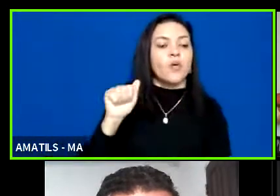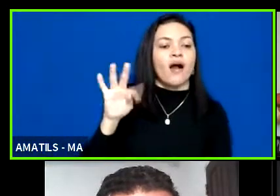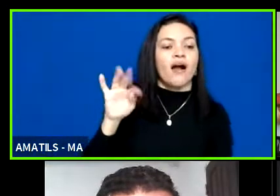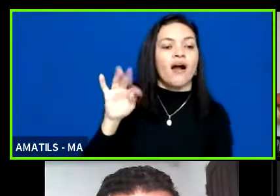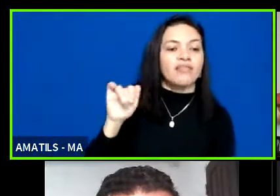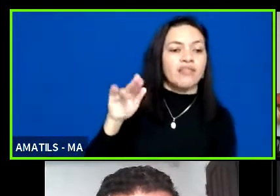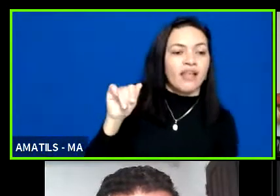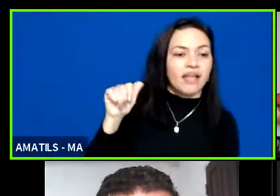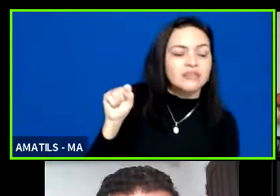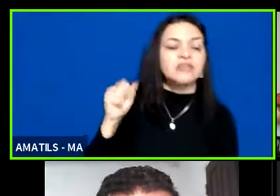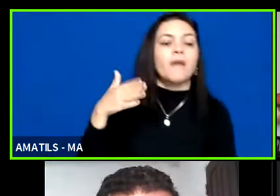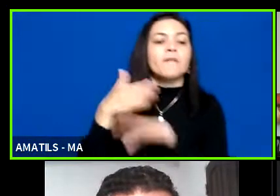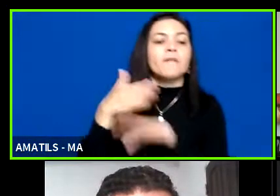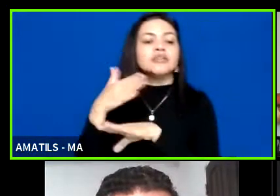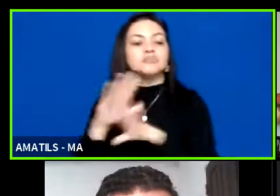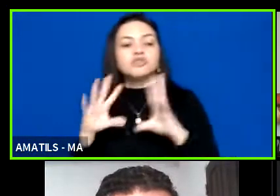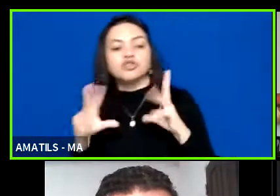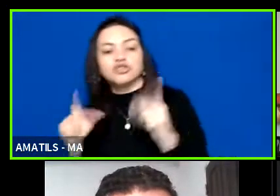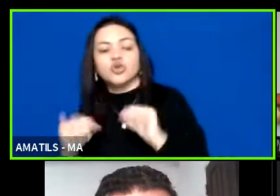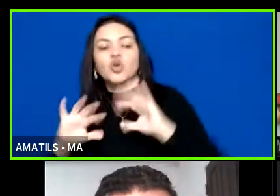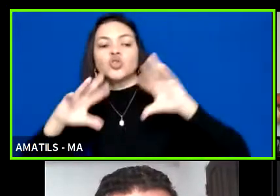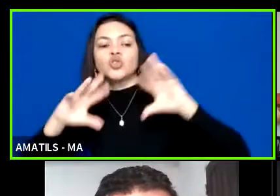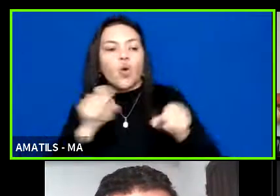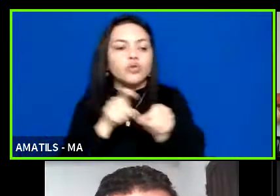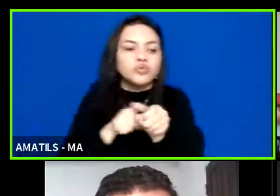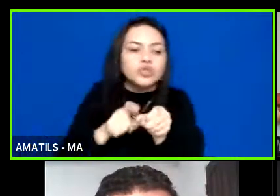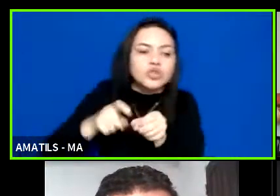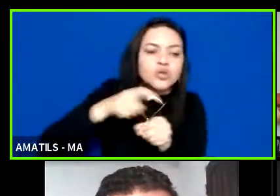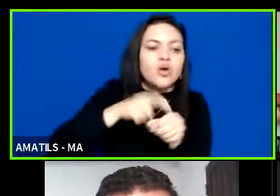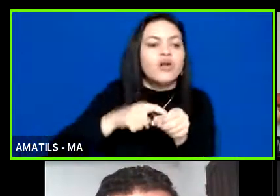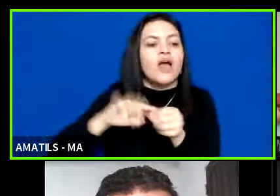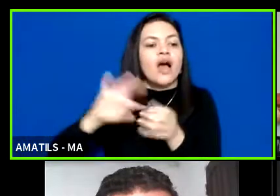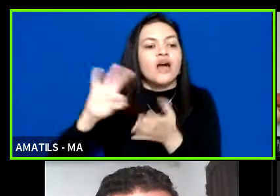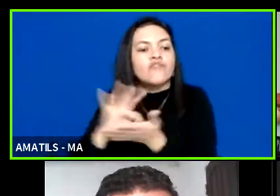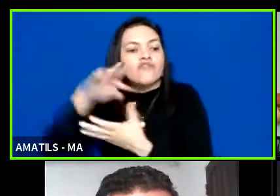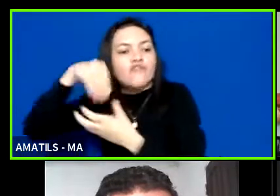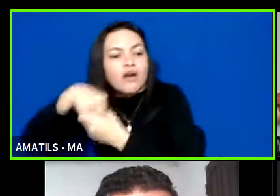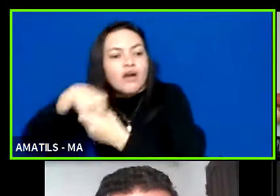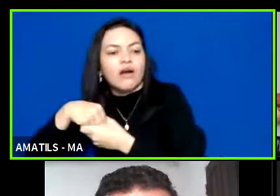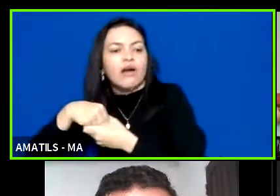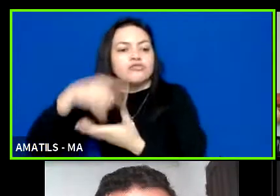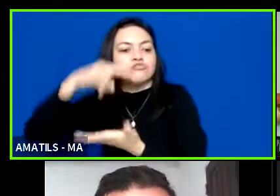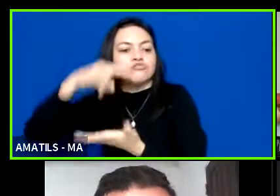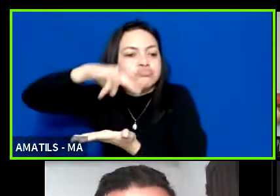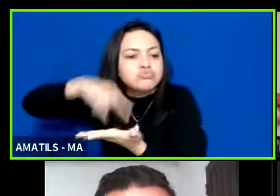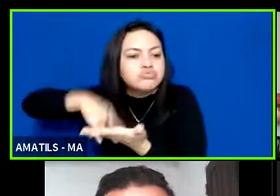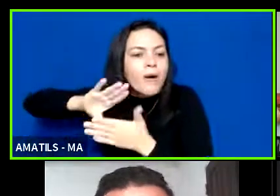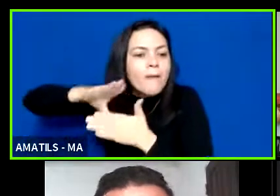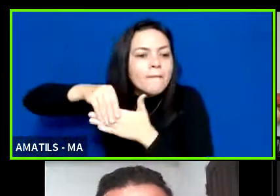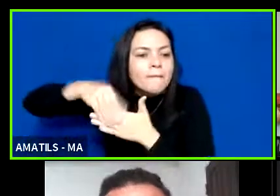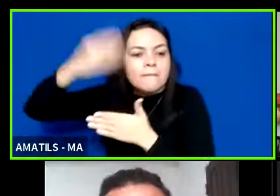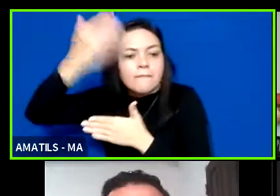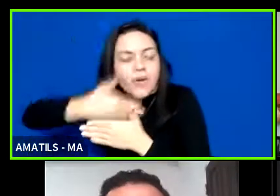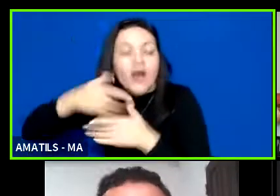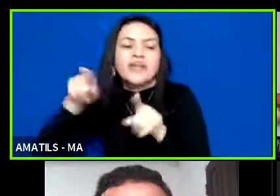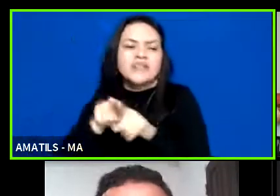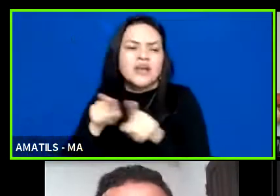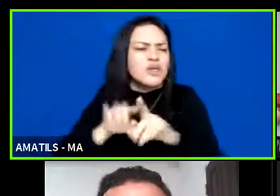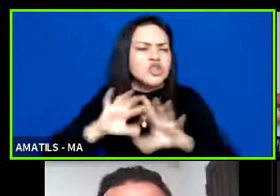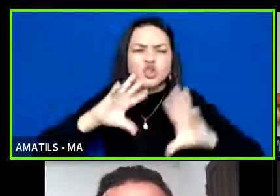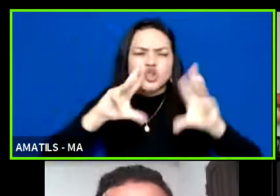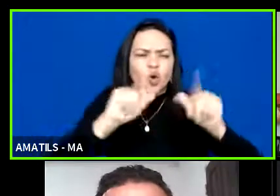garantia a todos os associados e filiados de acesso irrestrito aos documentos e informações processo eleitoral